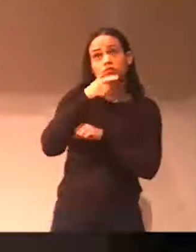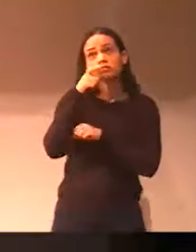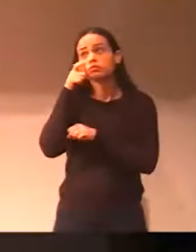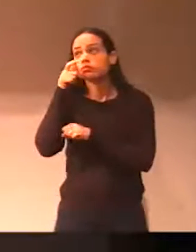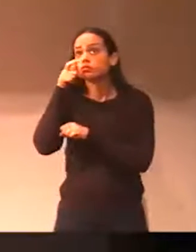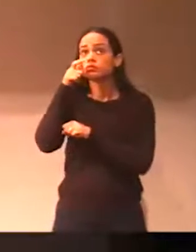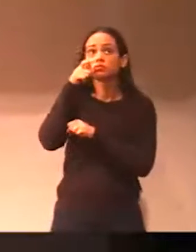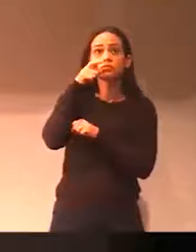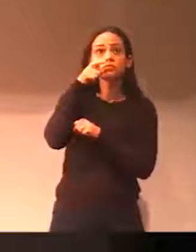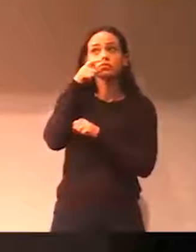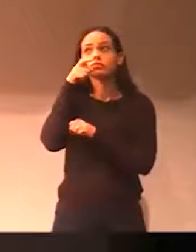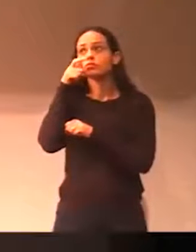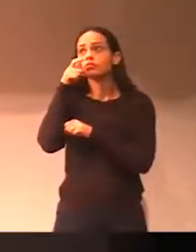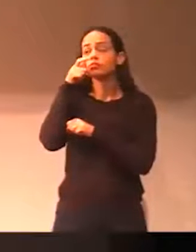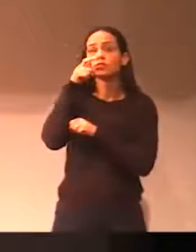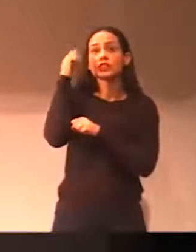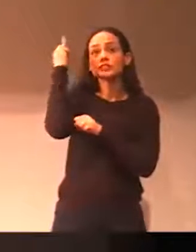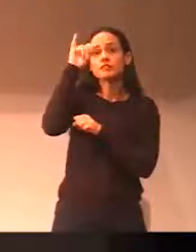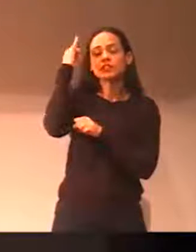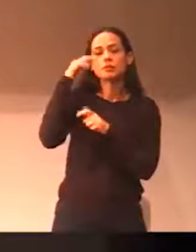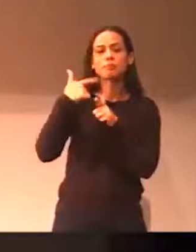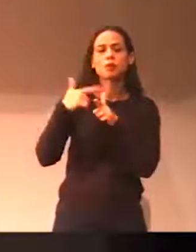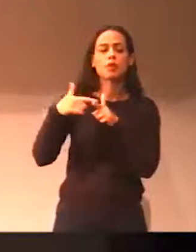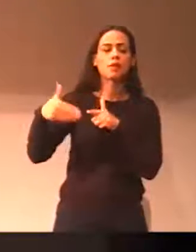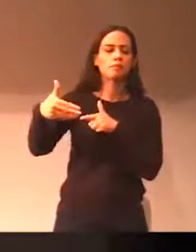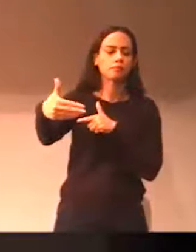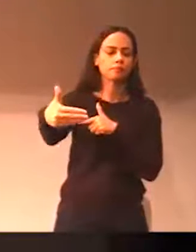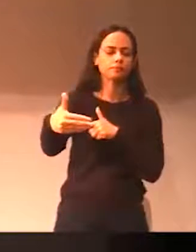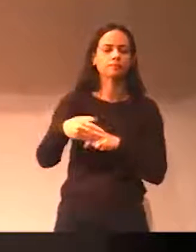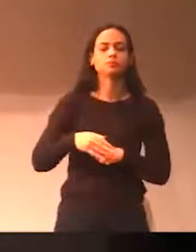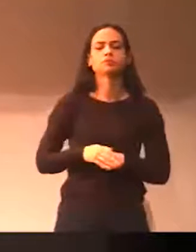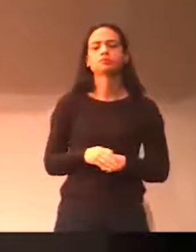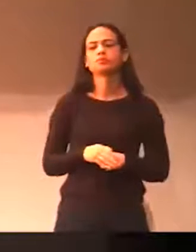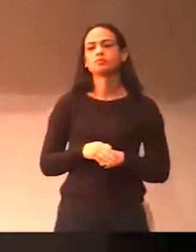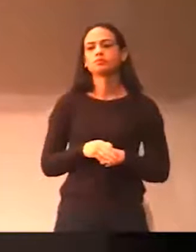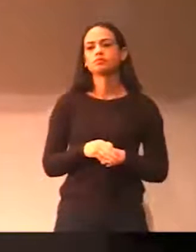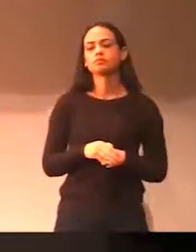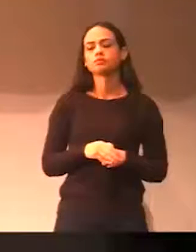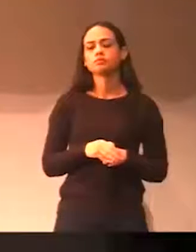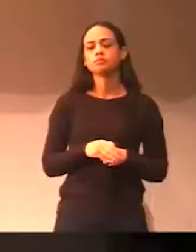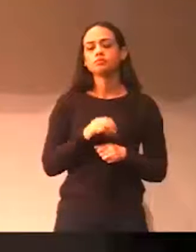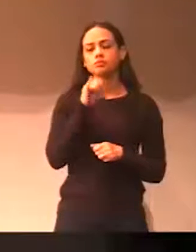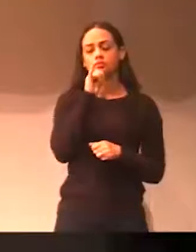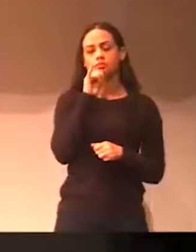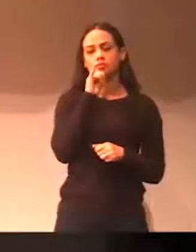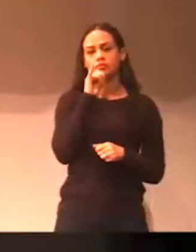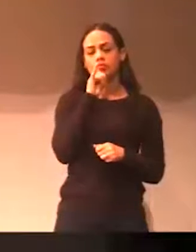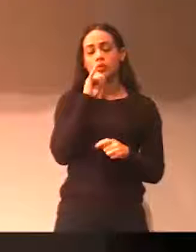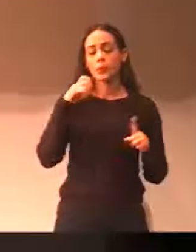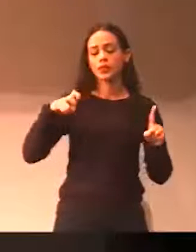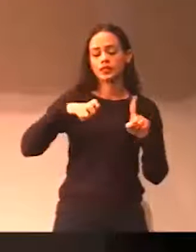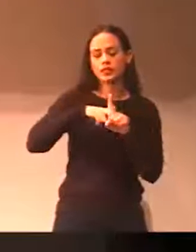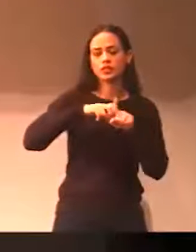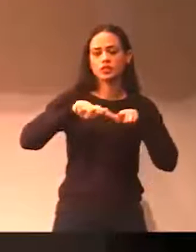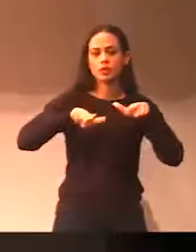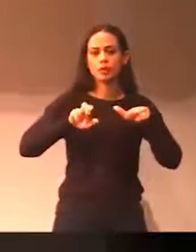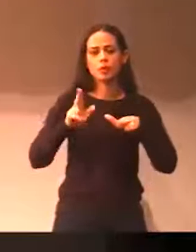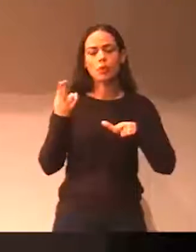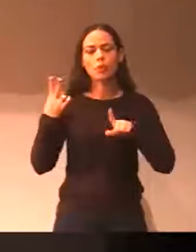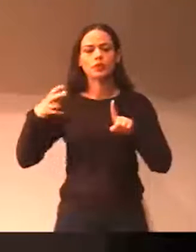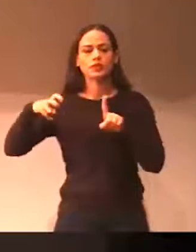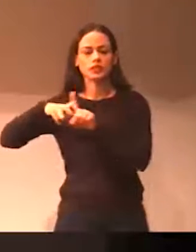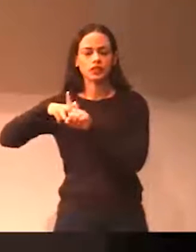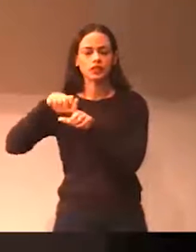possíveis problemas. O acidente de trabalho ou o acidente de segurança, ele vai acontecer ou por um ato